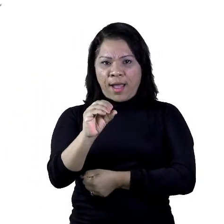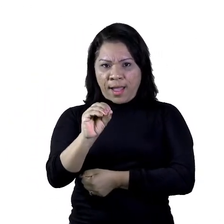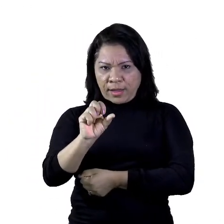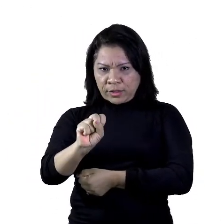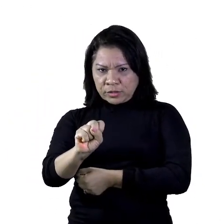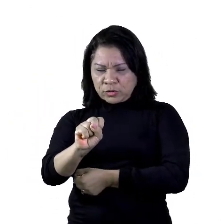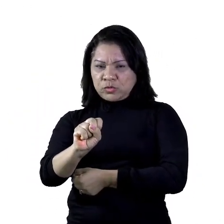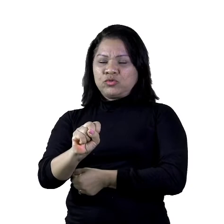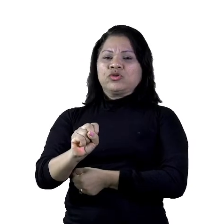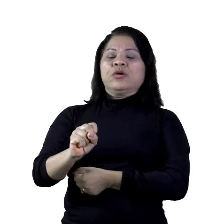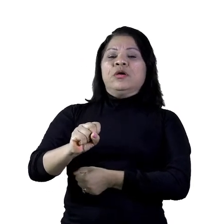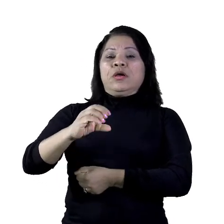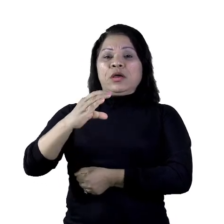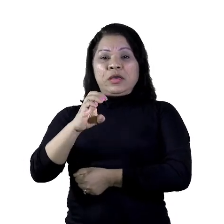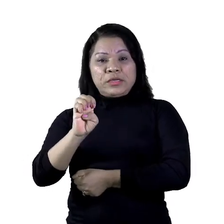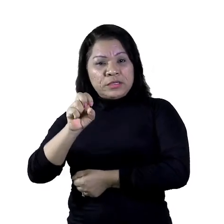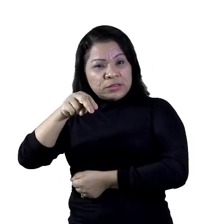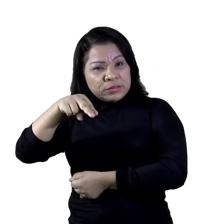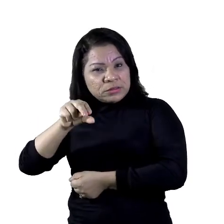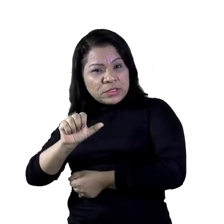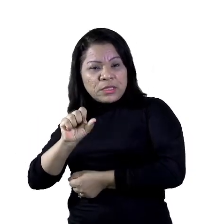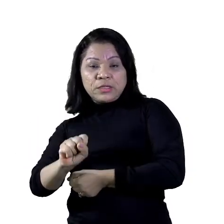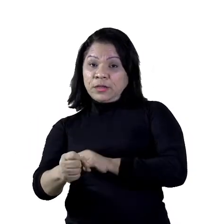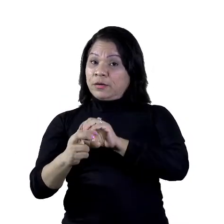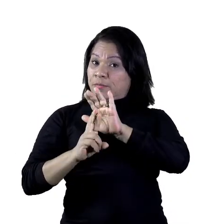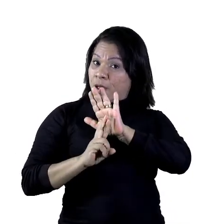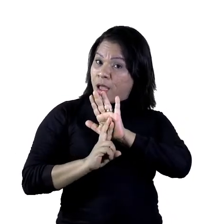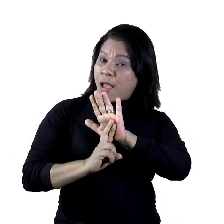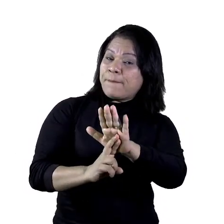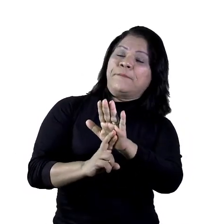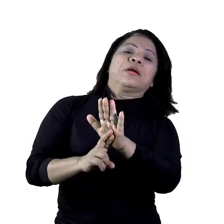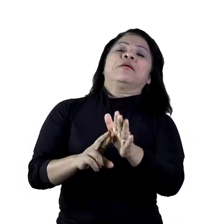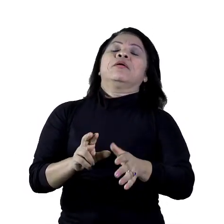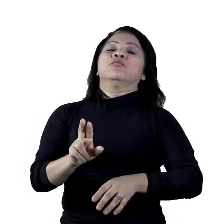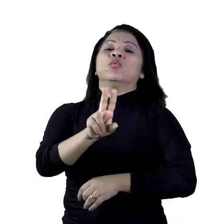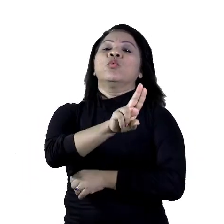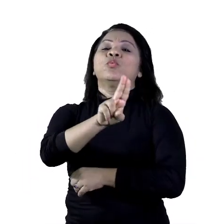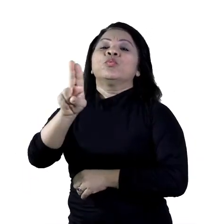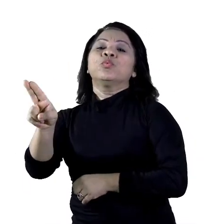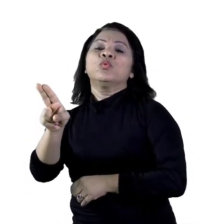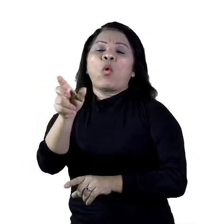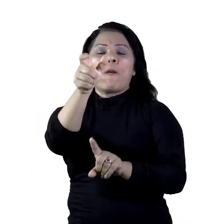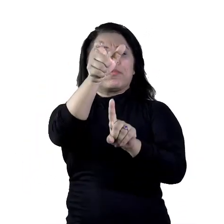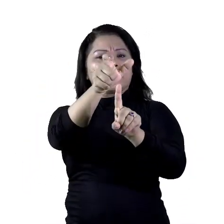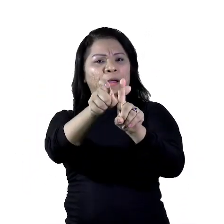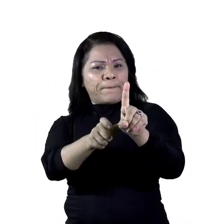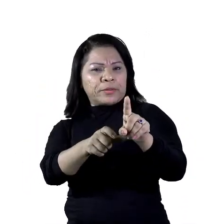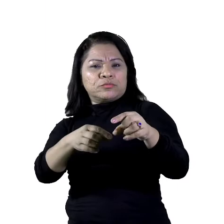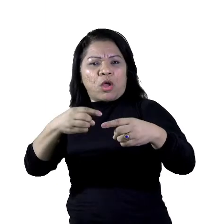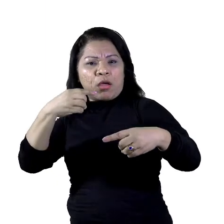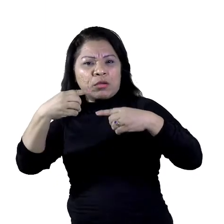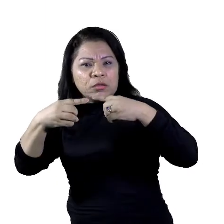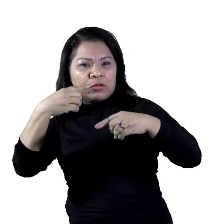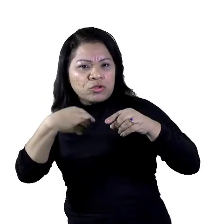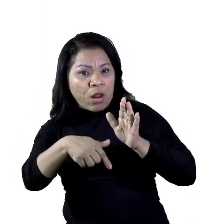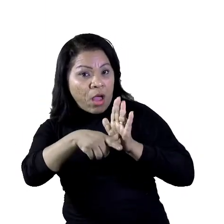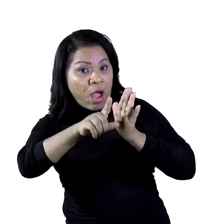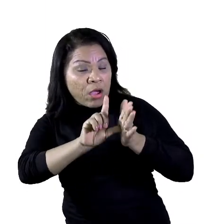apresentam o nome da personagem que dialoga antes da sua fala.